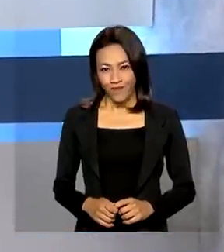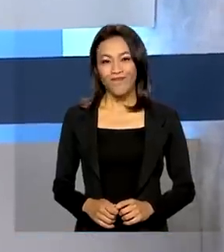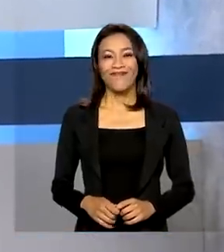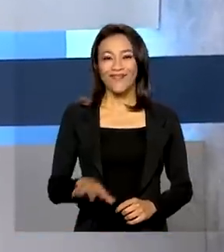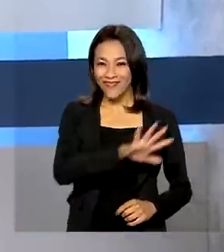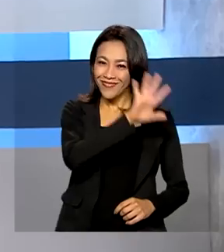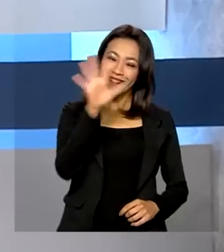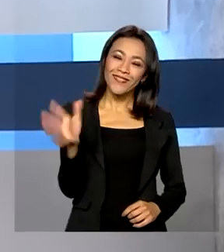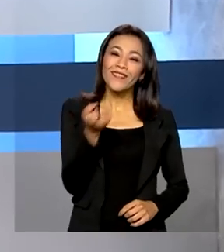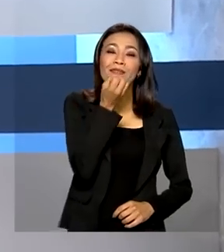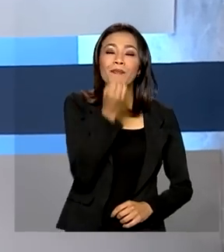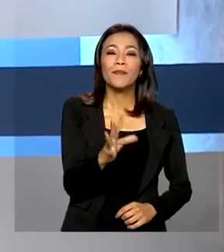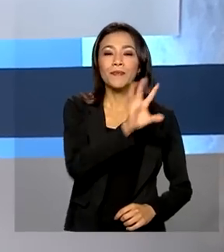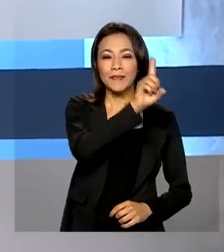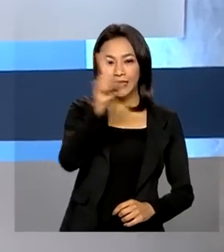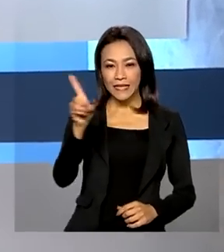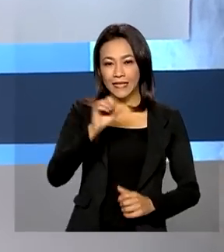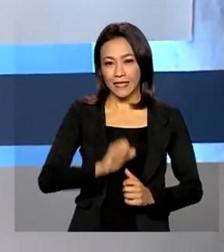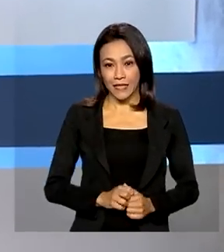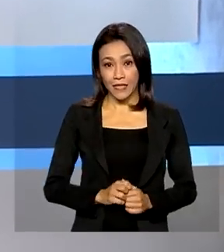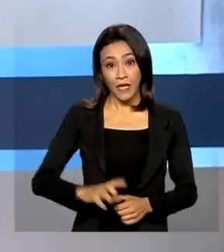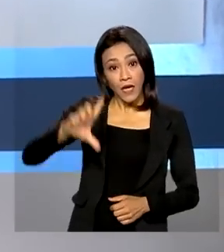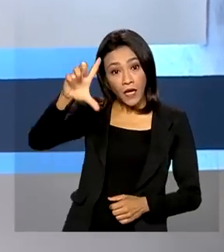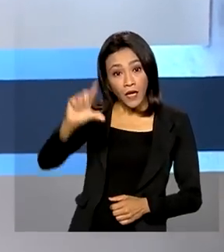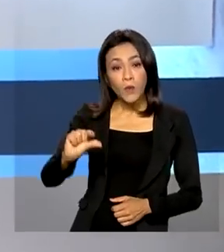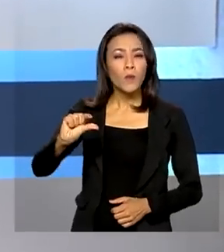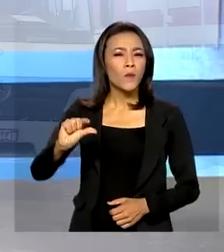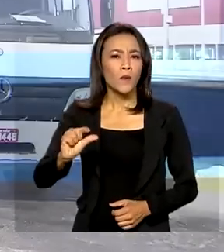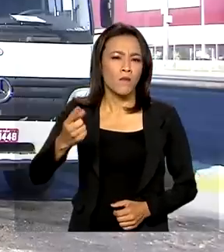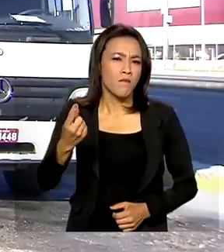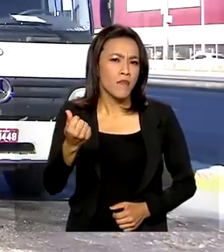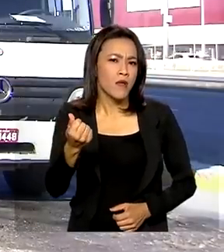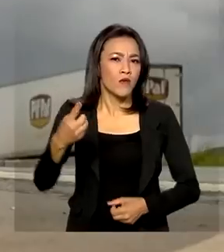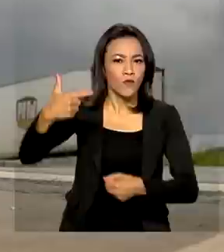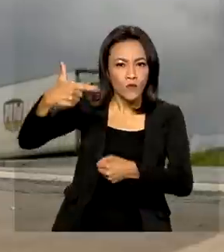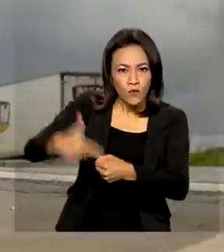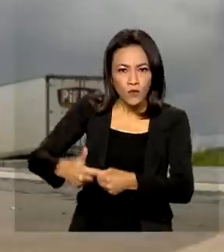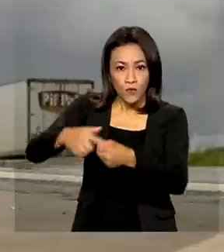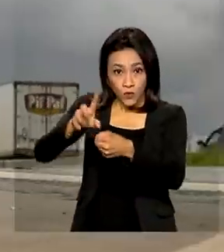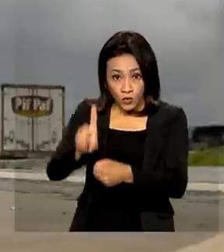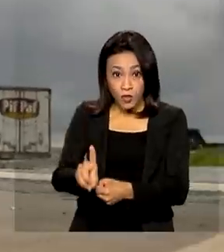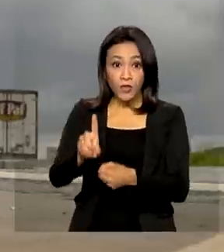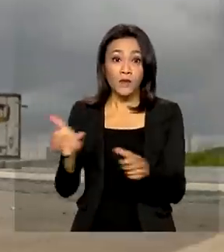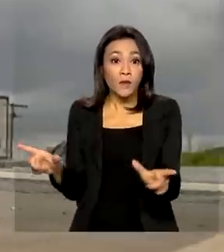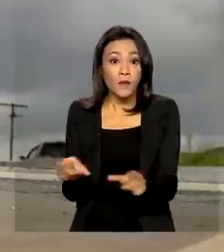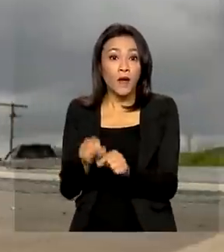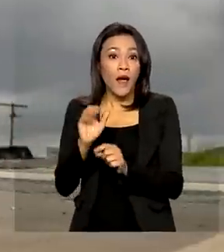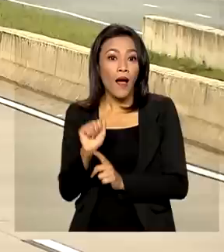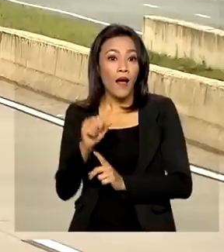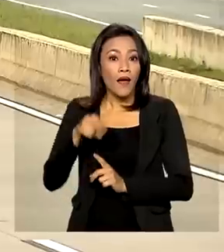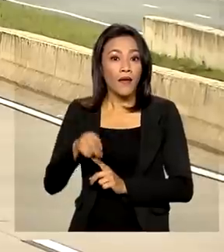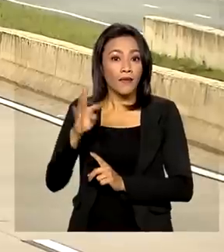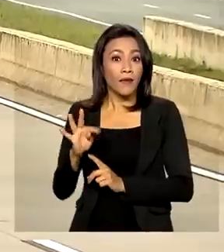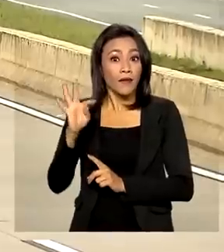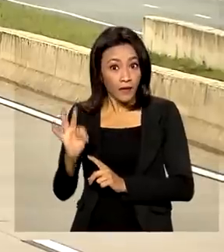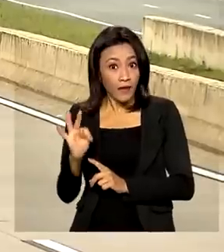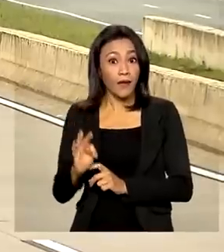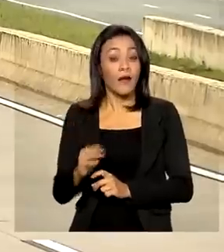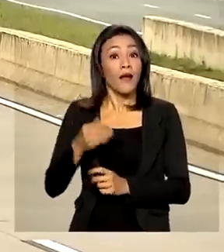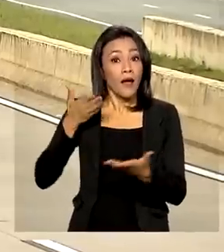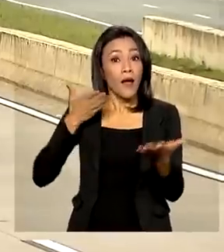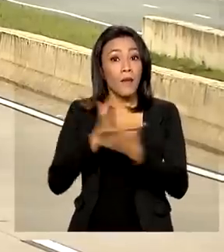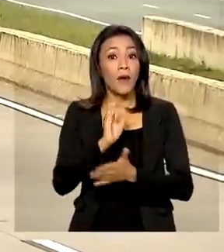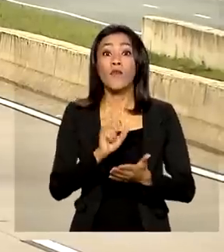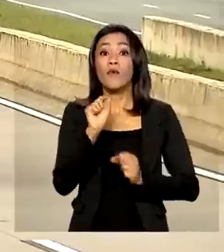Olá, bom dia! Com queda no preço do diesel, a NTT aprova redução dos valores da tabela do